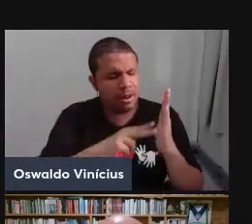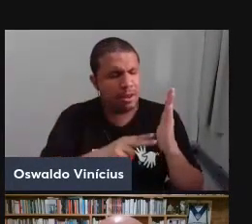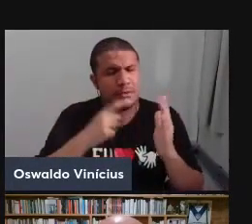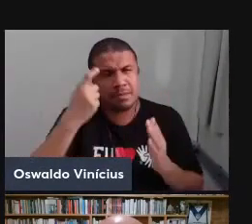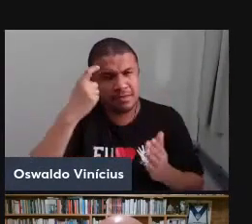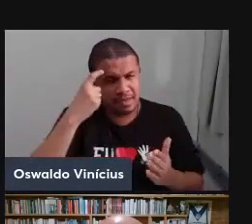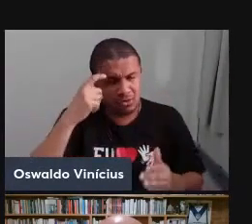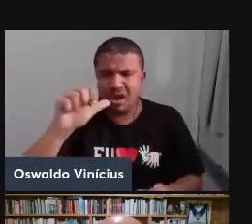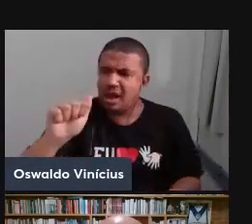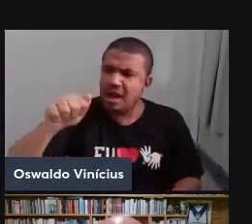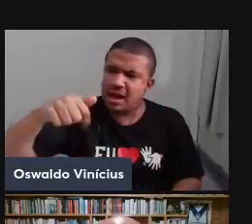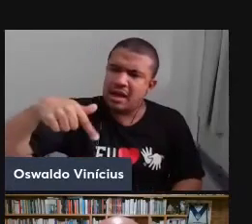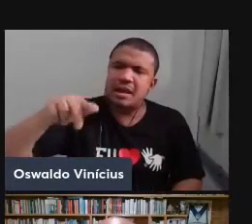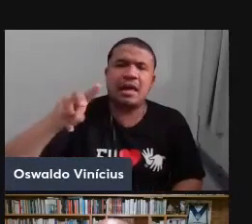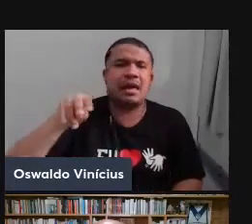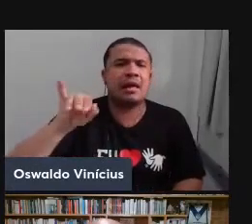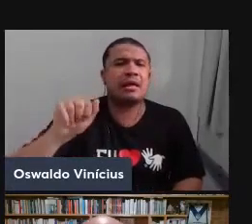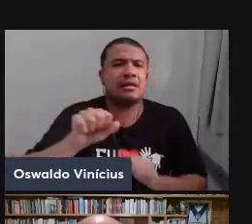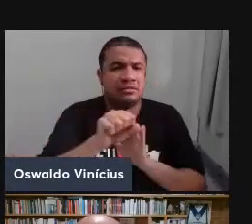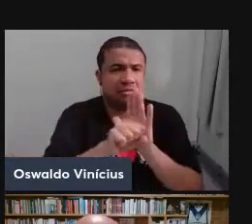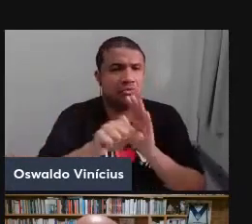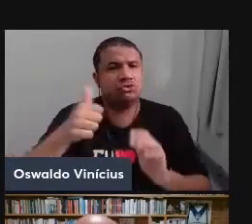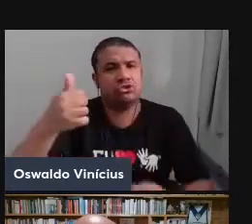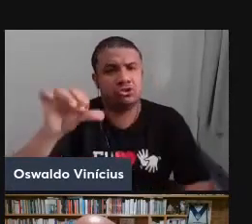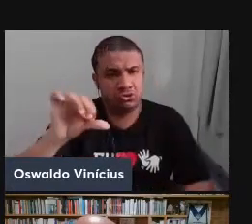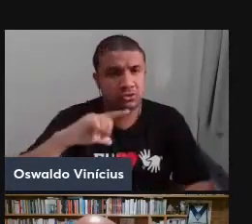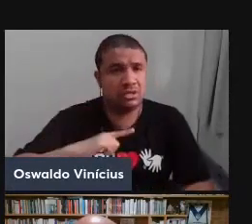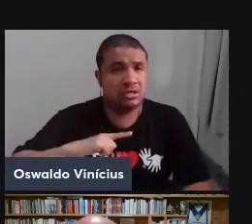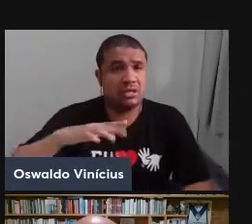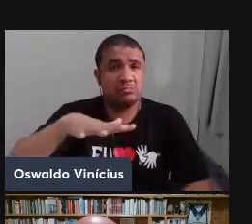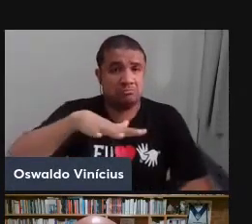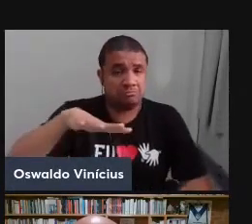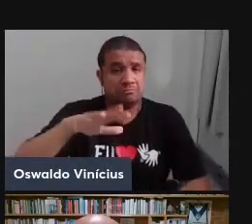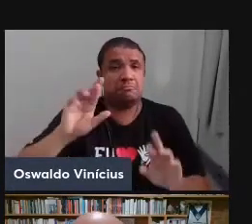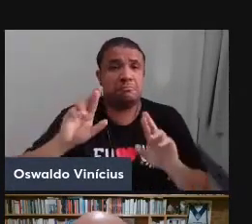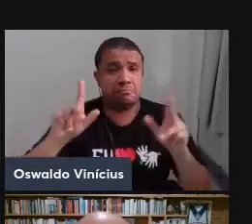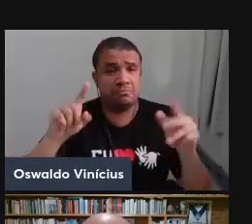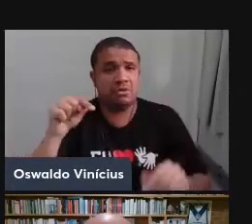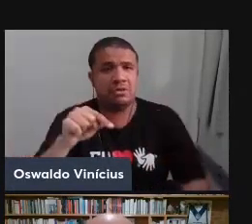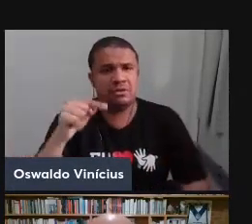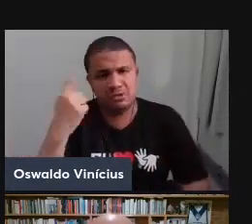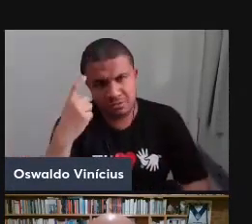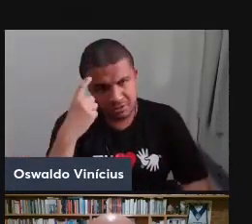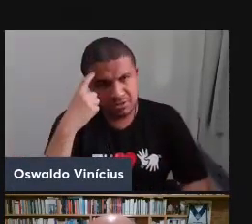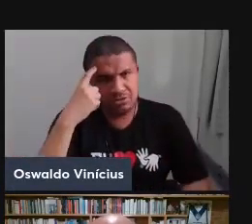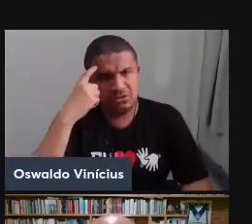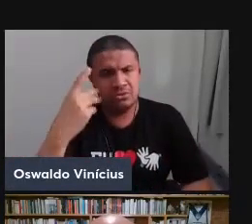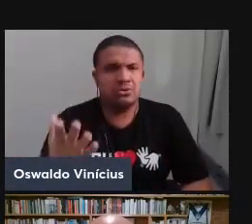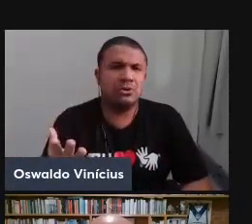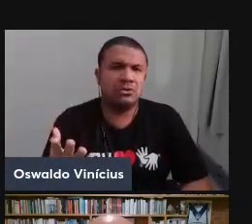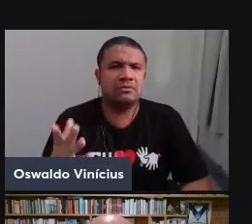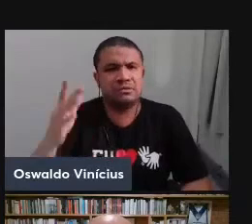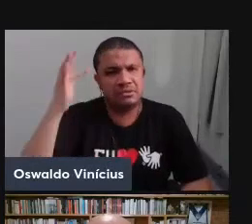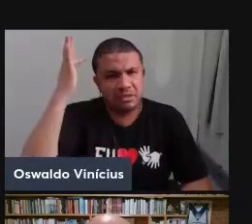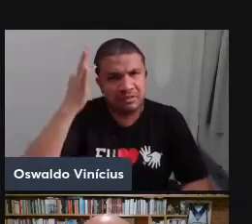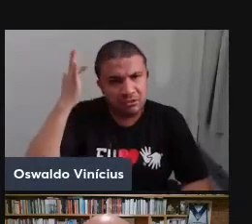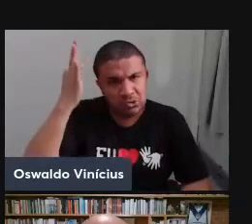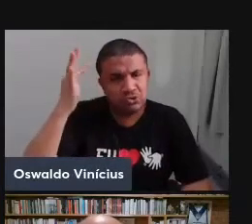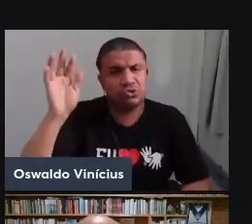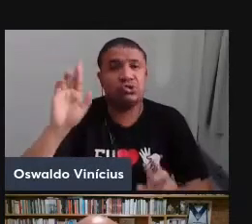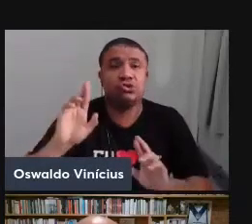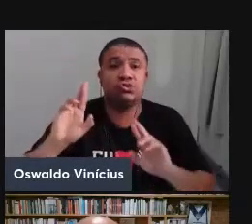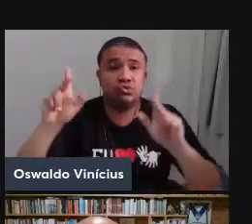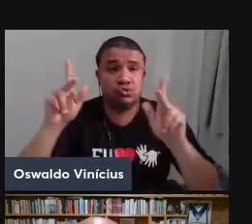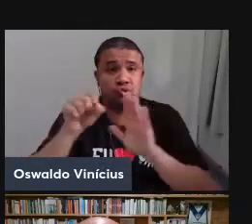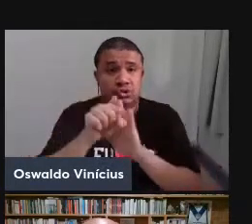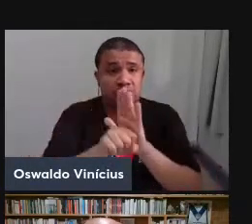anarquistas do século XIX traz novas dimensões para esses pensadores da filosofia da diferença no